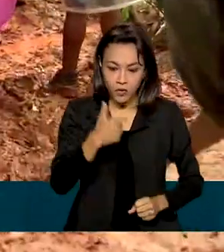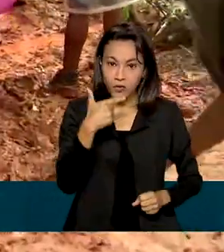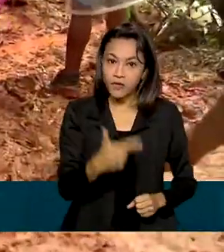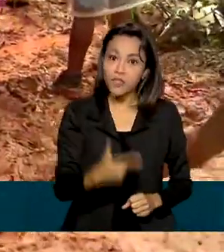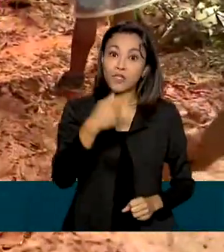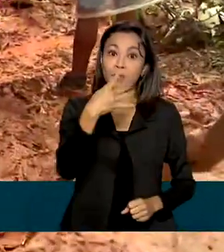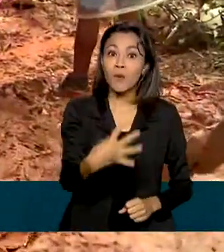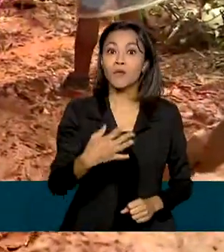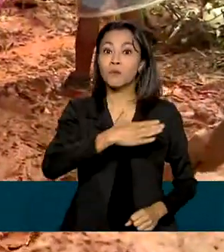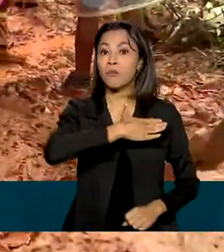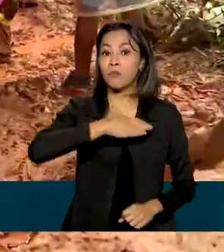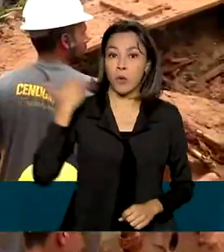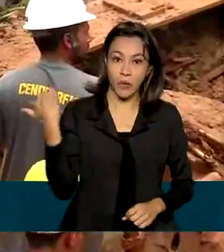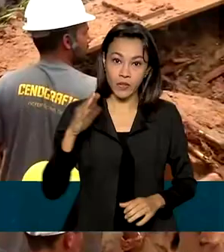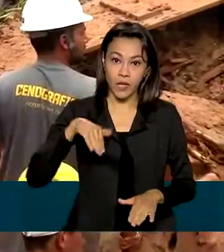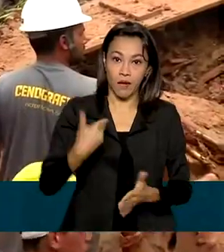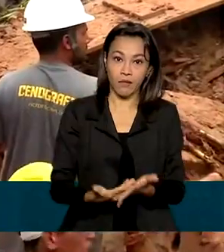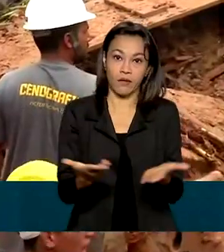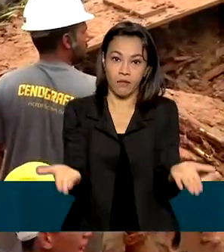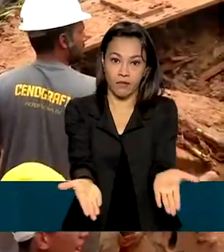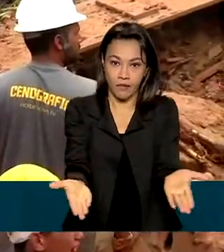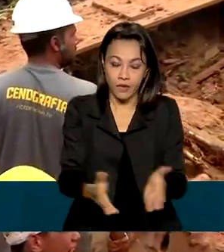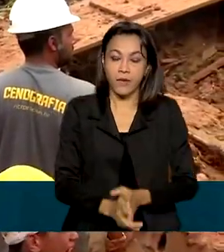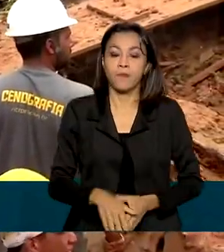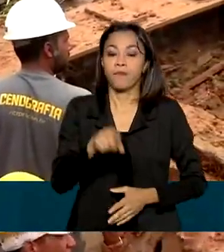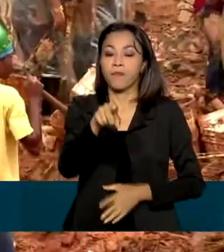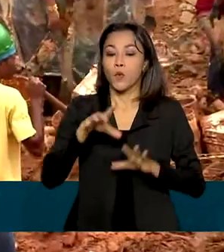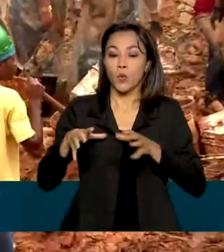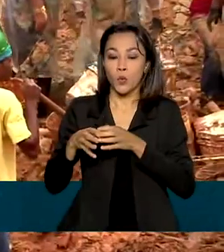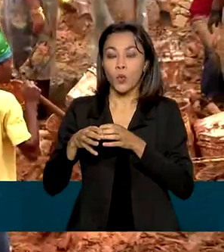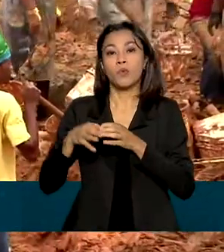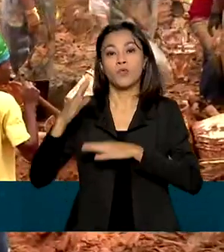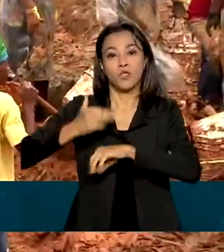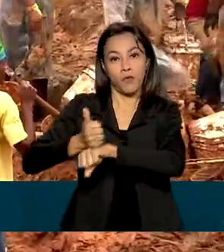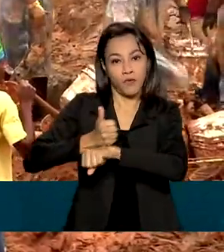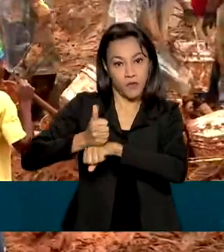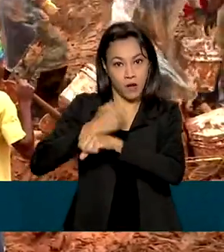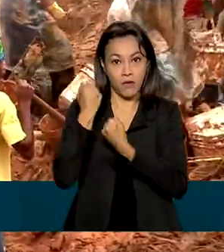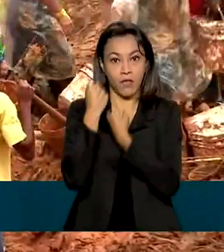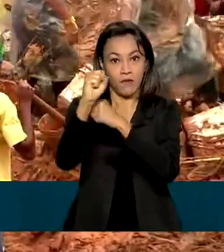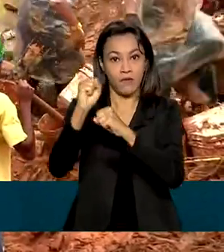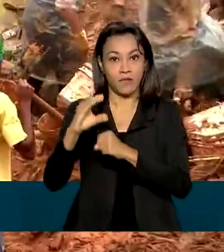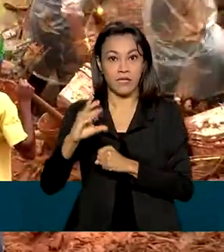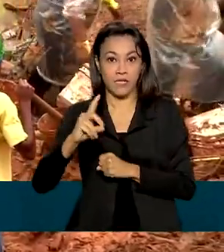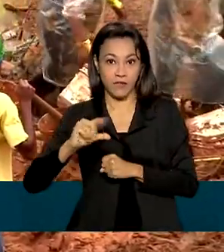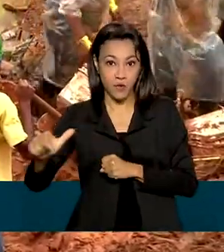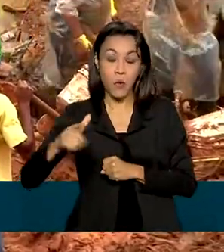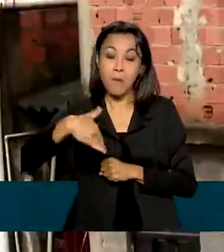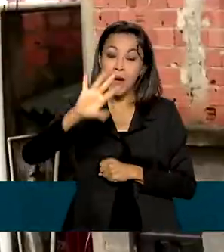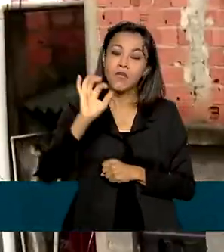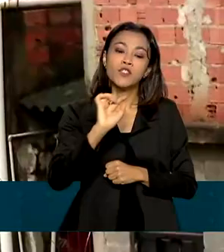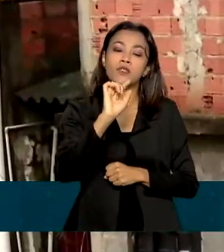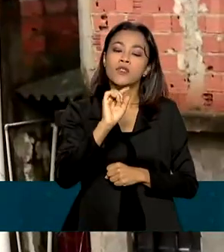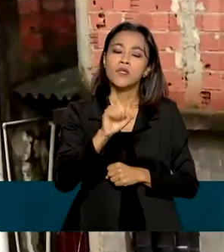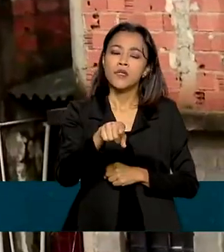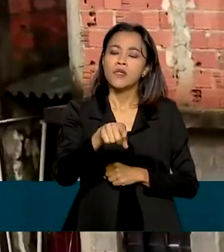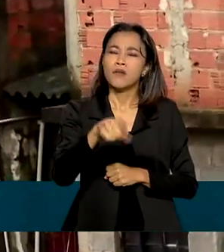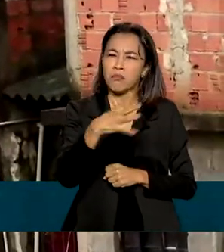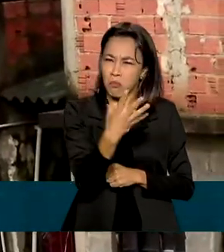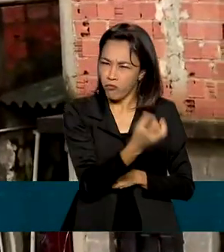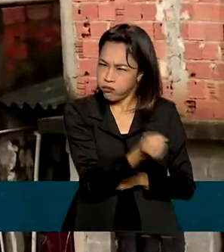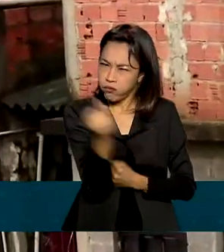mortes até agora. Segundo a Defesa Civil, mais de 2.800 famílias ficaram